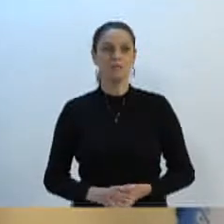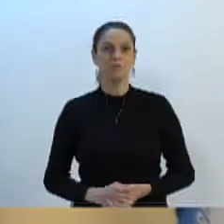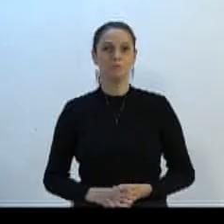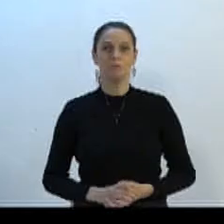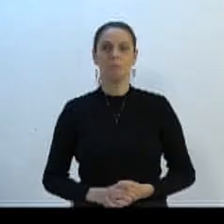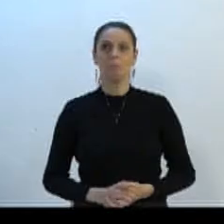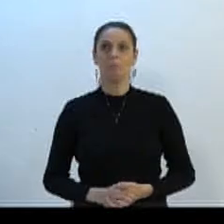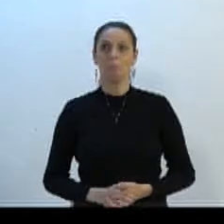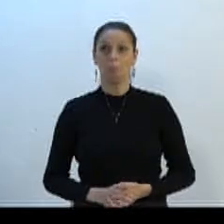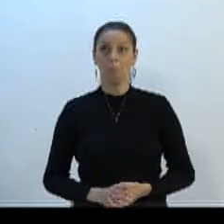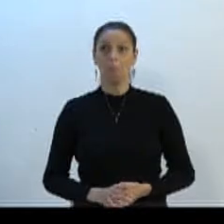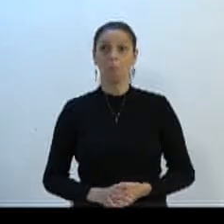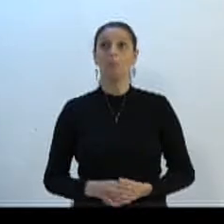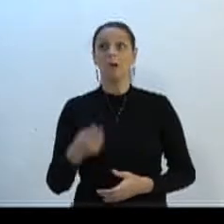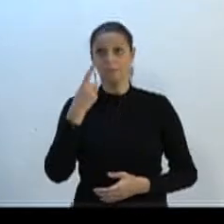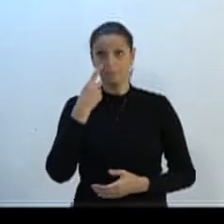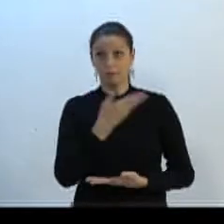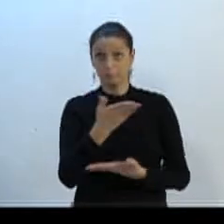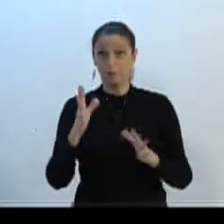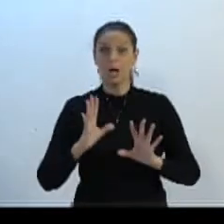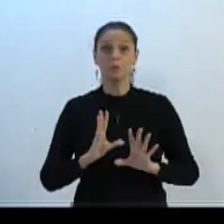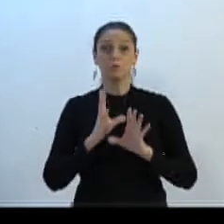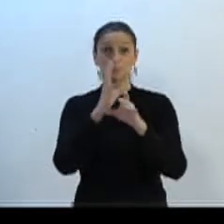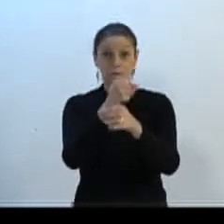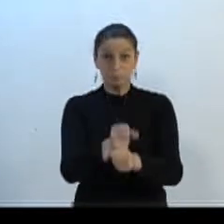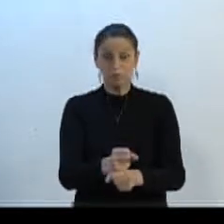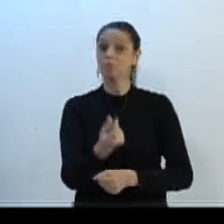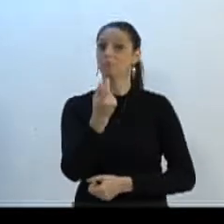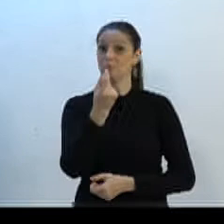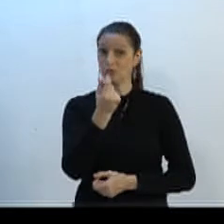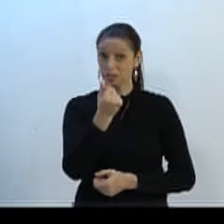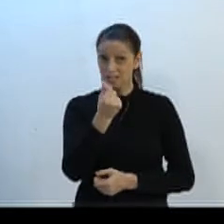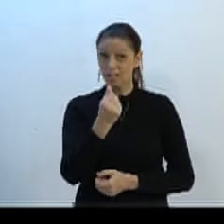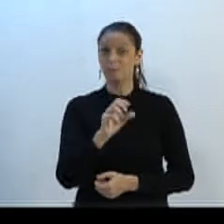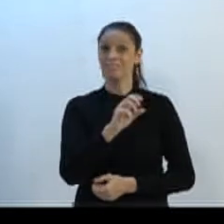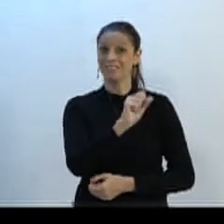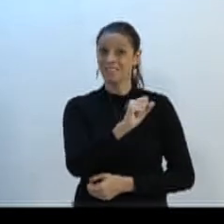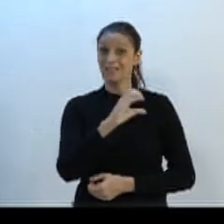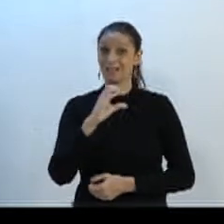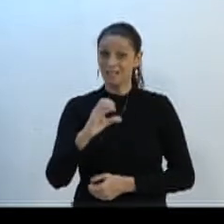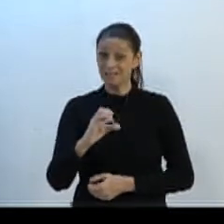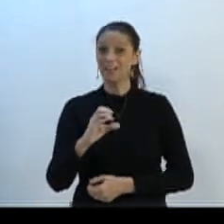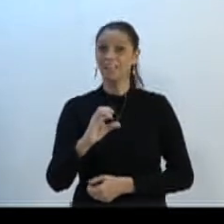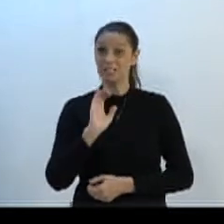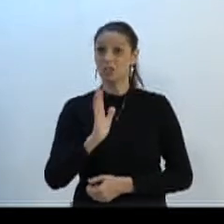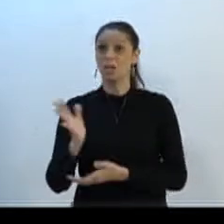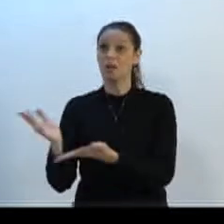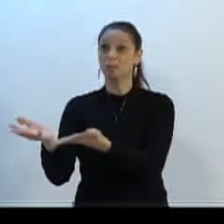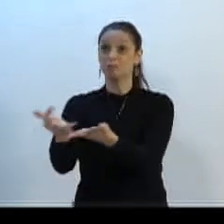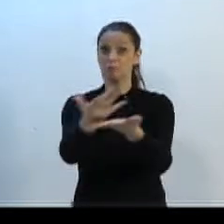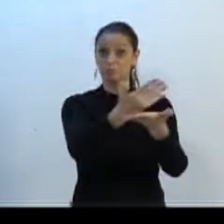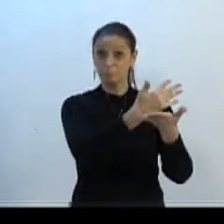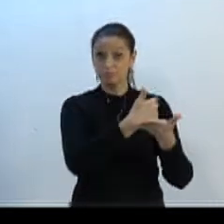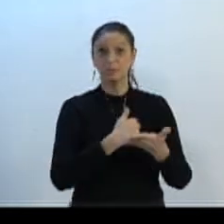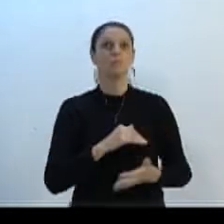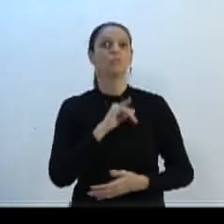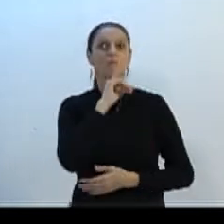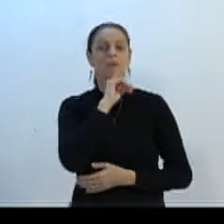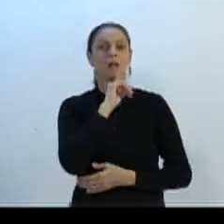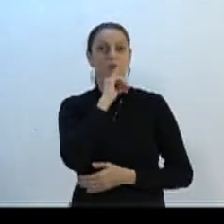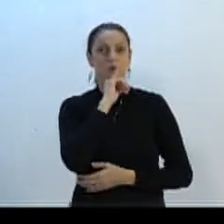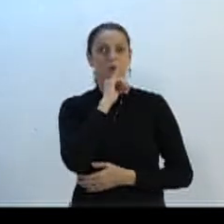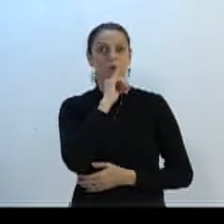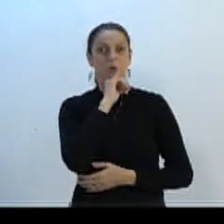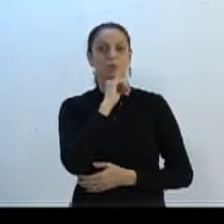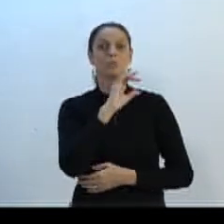Para que as pessoas saibam o volume de recursos que Santa Catarina já arrecadou de impostos do primeiro